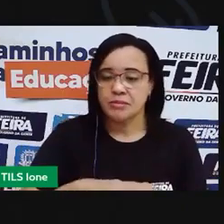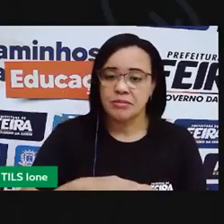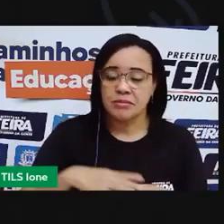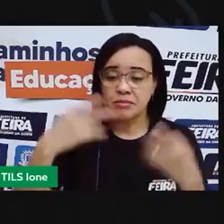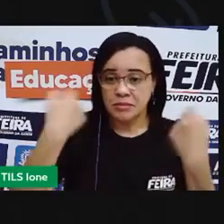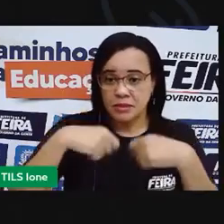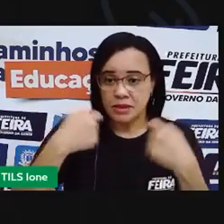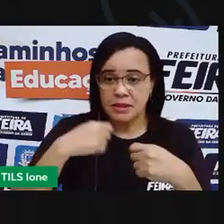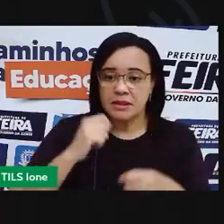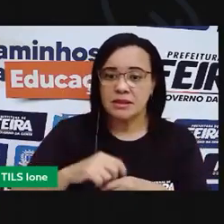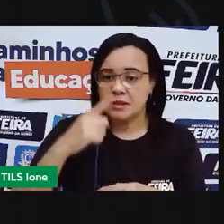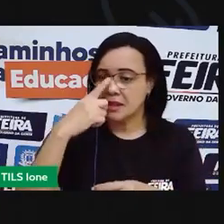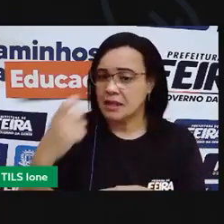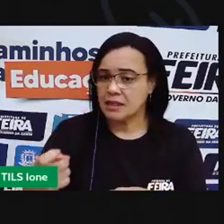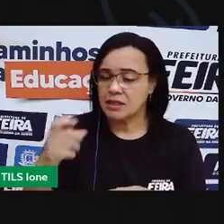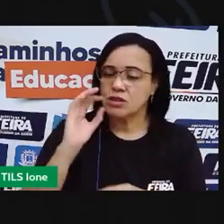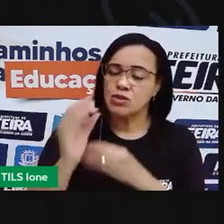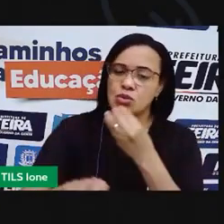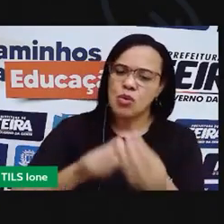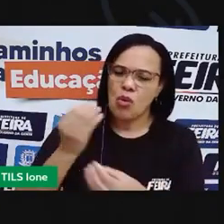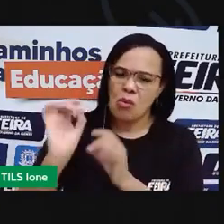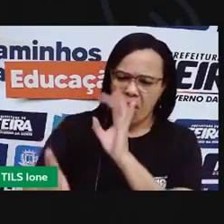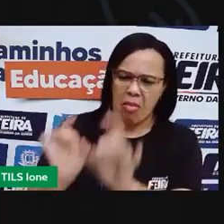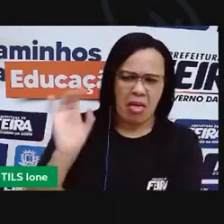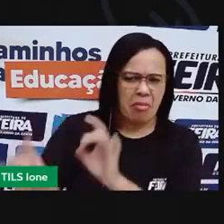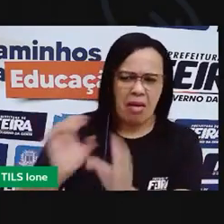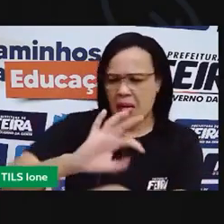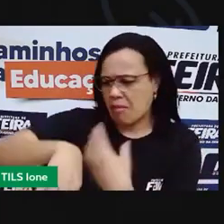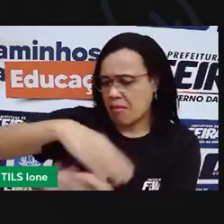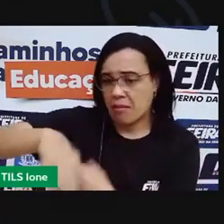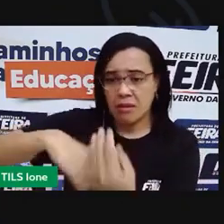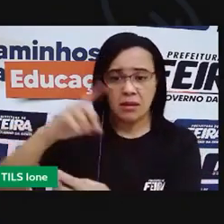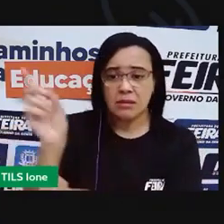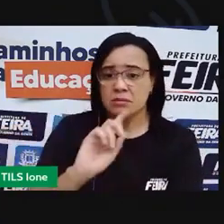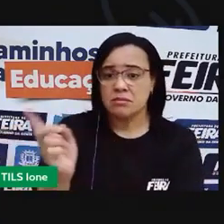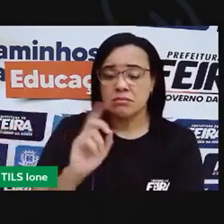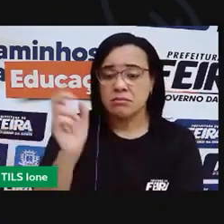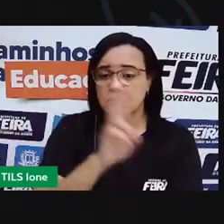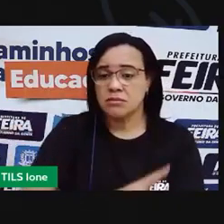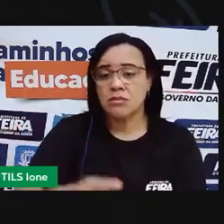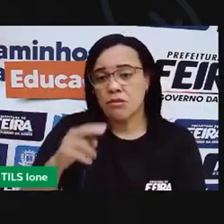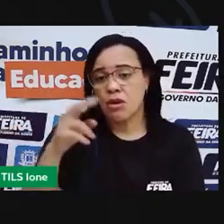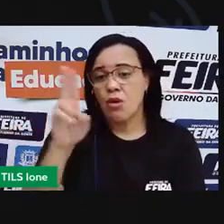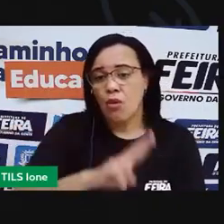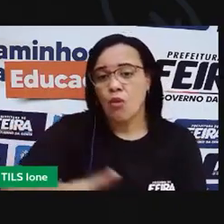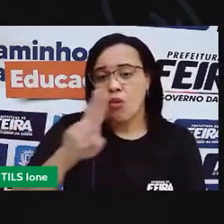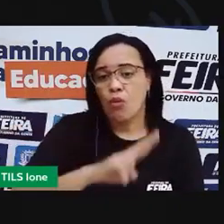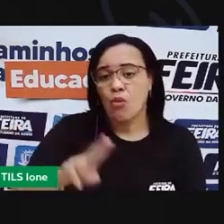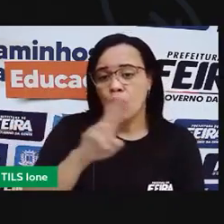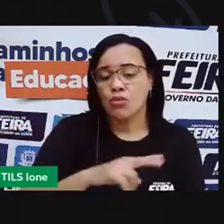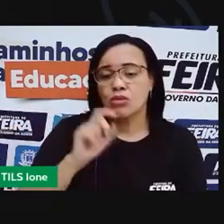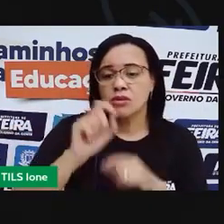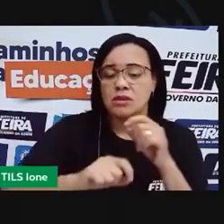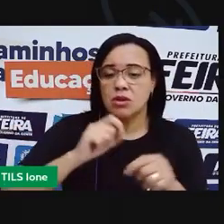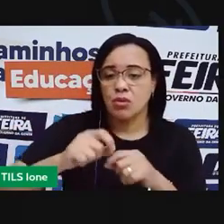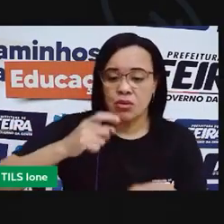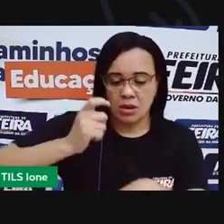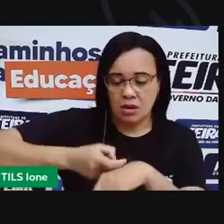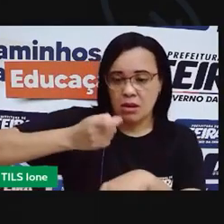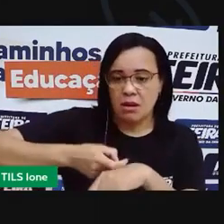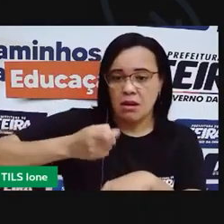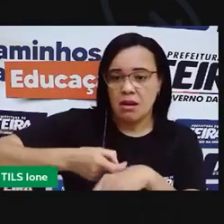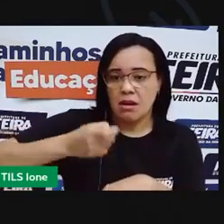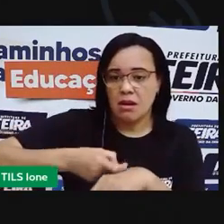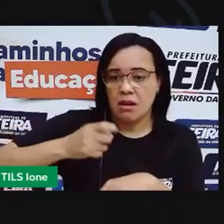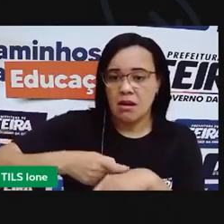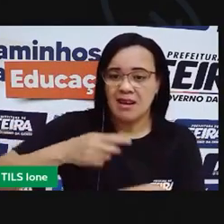caixos livres de material corrente a gente pode utilizar um plástico mais resistente